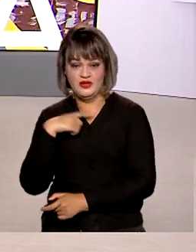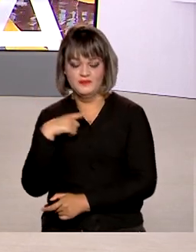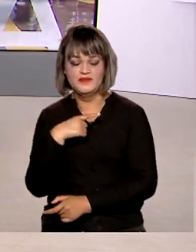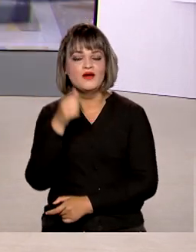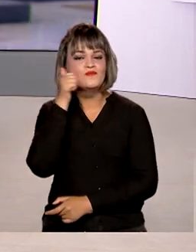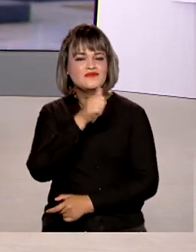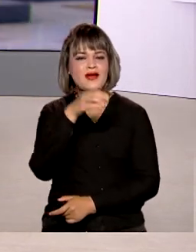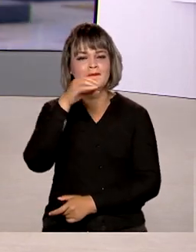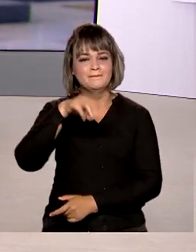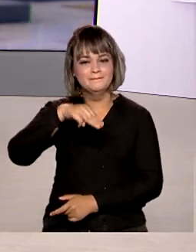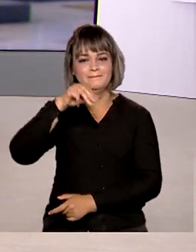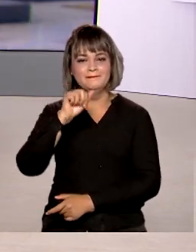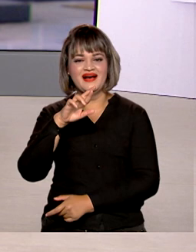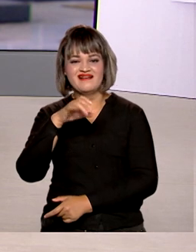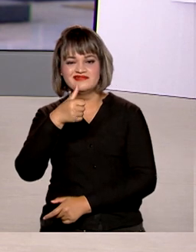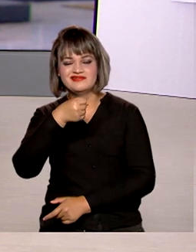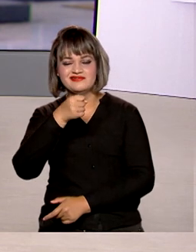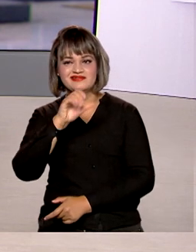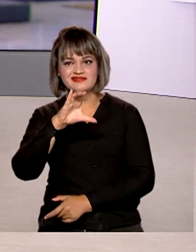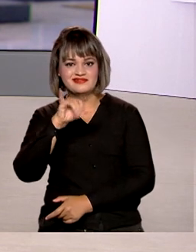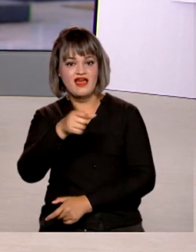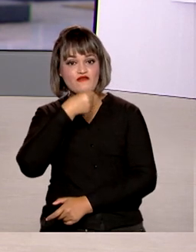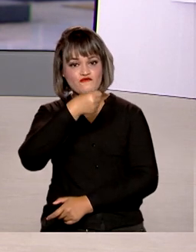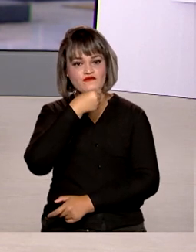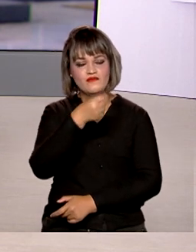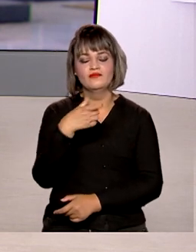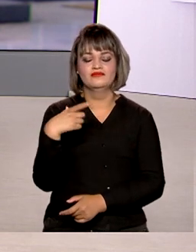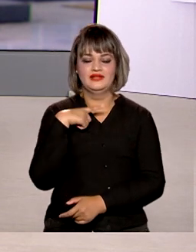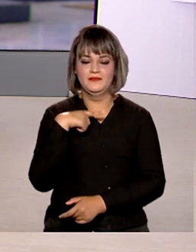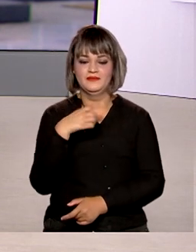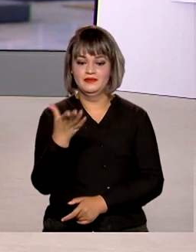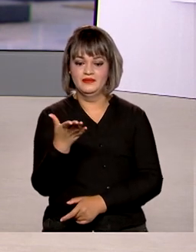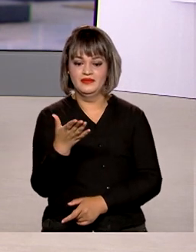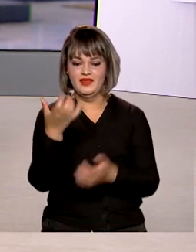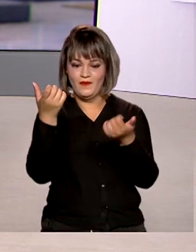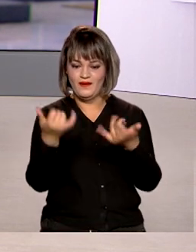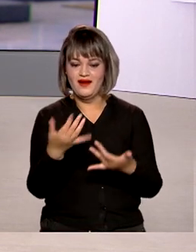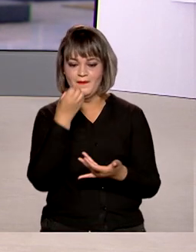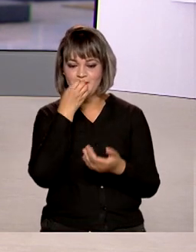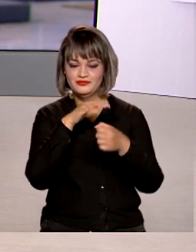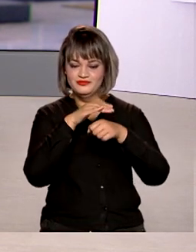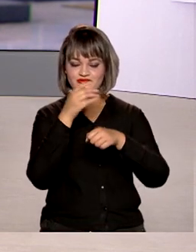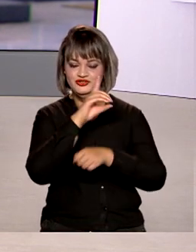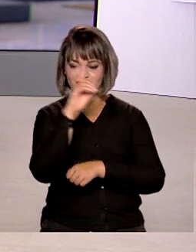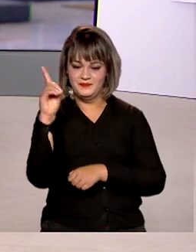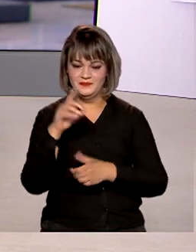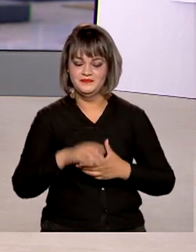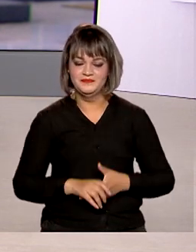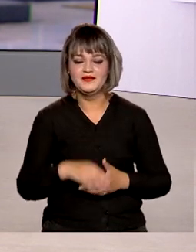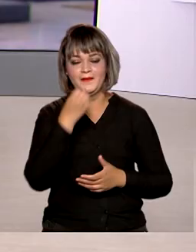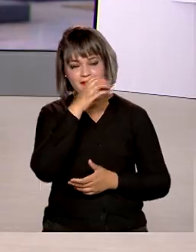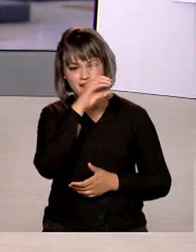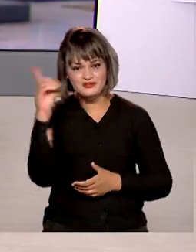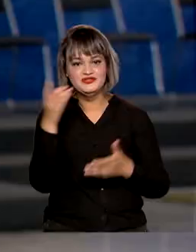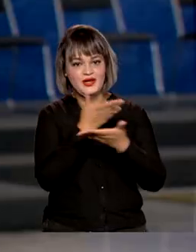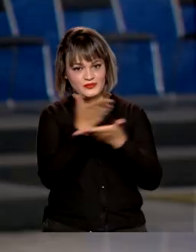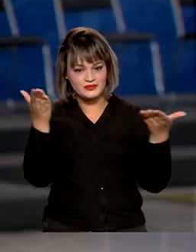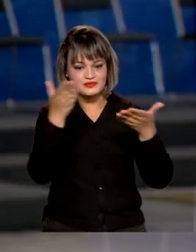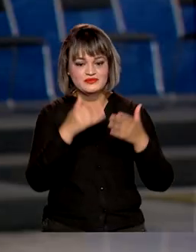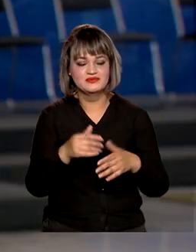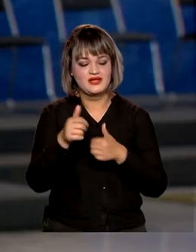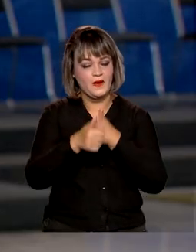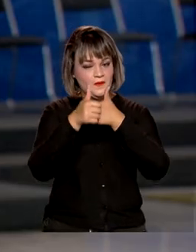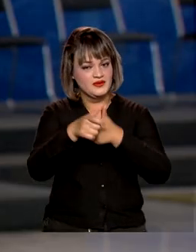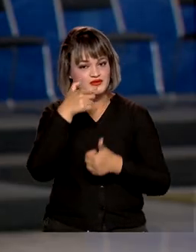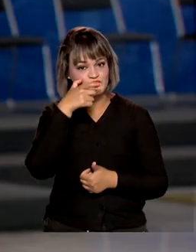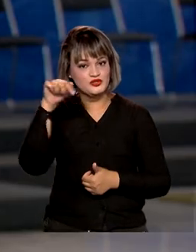Márcia Fernandes que tem mais informações para a gente. Bom dia Márcia. Oi Luciana, bom dia para você, bom dia a todos que nos